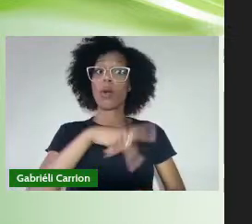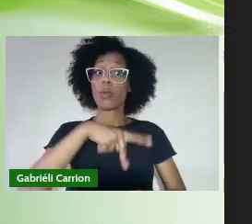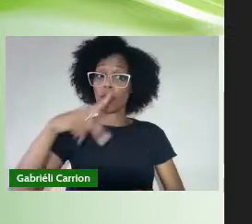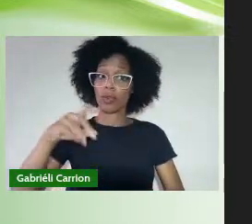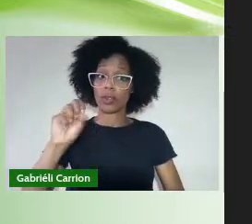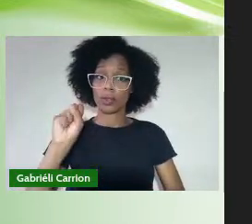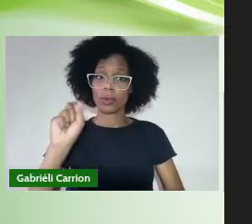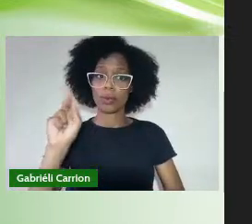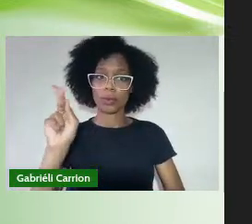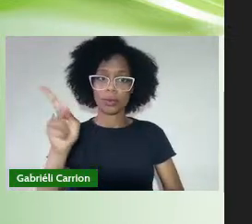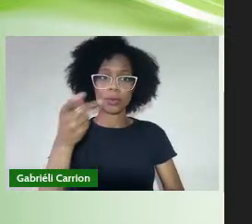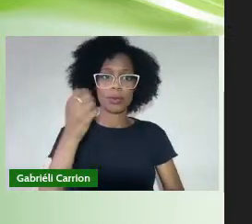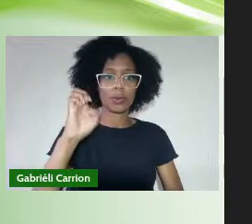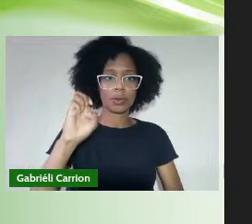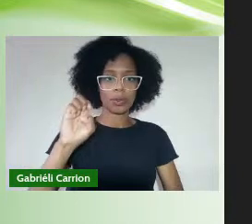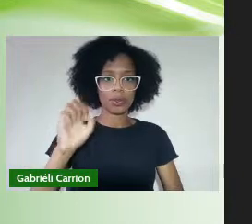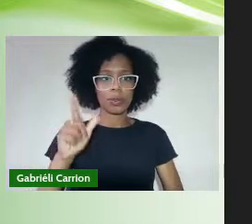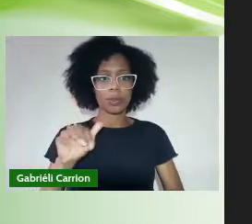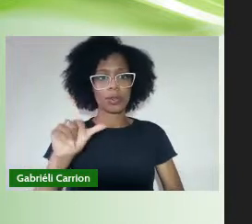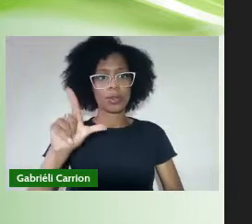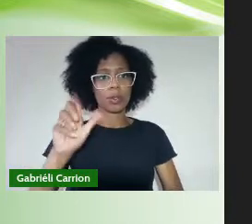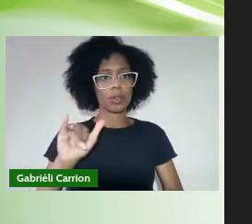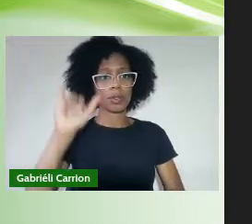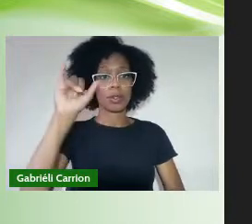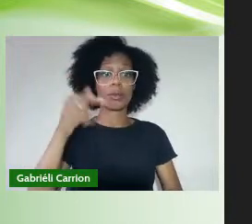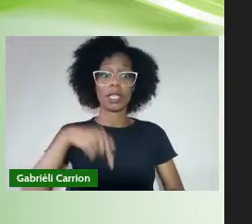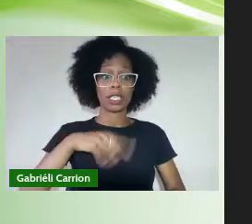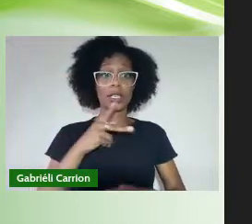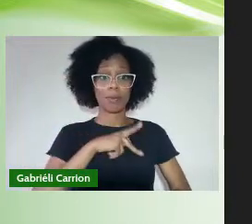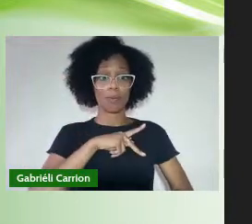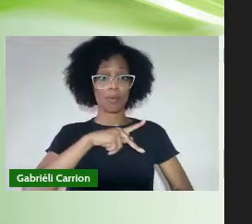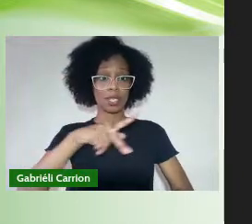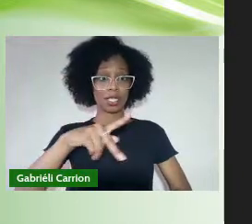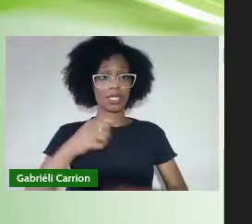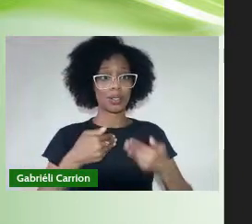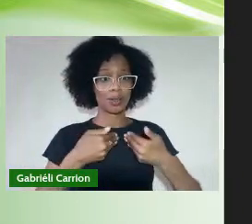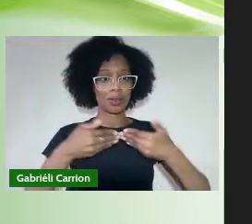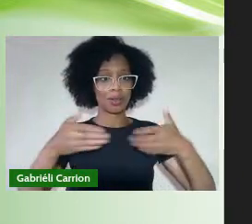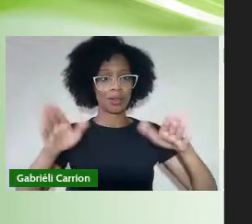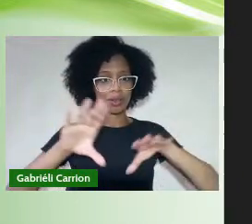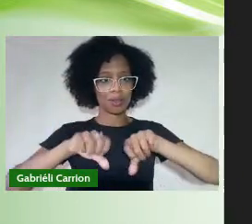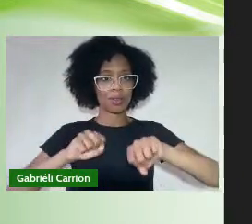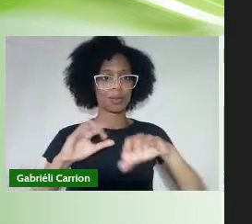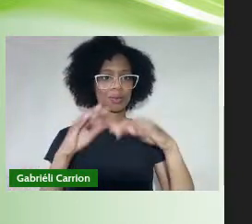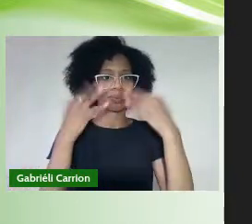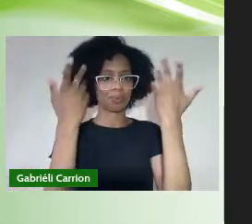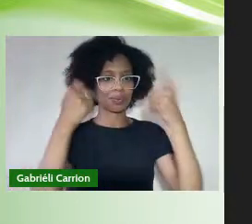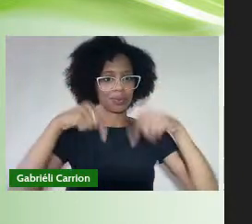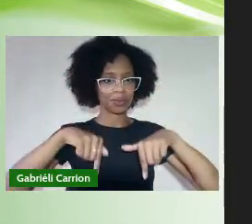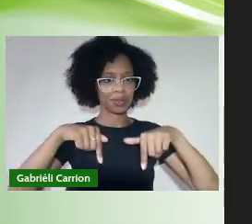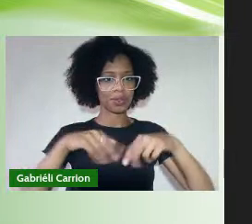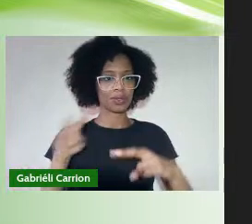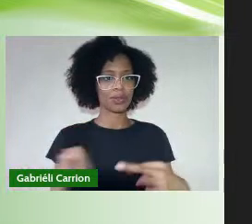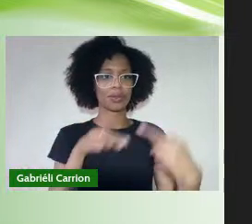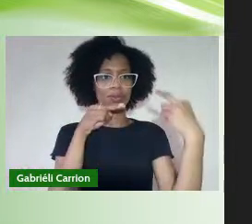Grazielli da Silva Nascimento, para a presidência e abertura dessa sessão solene de colação de grau.